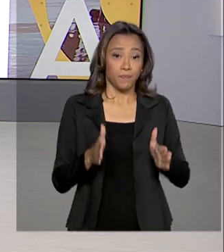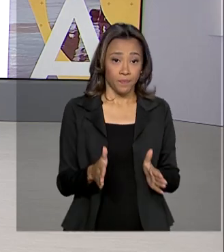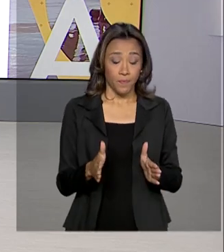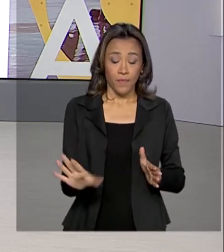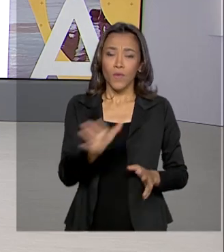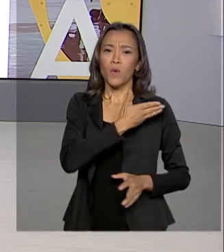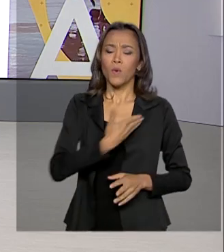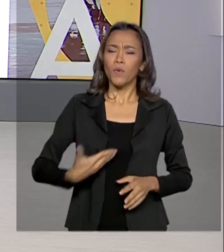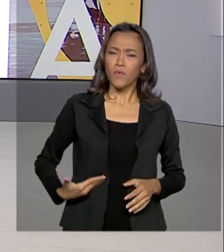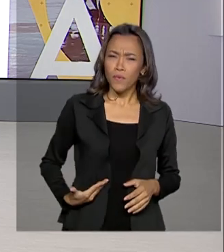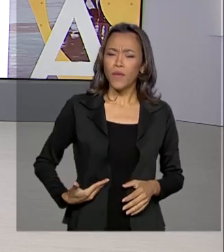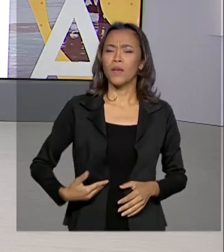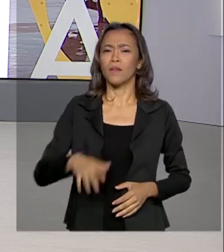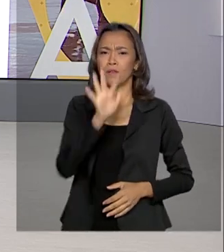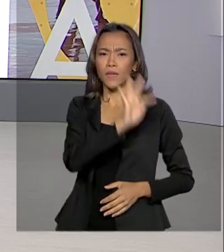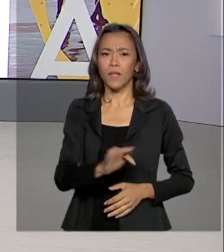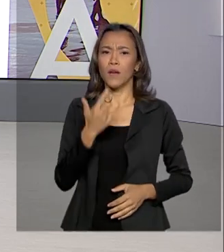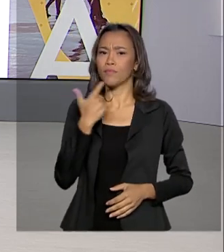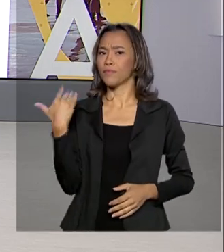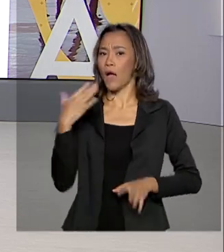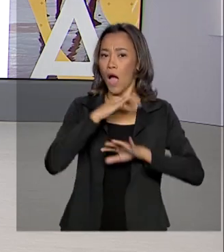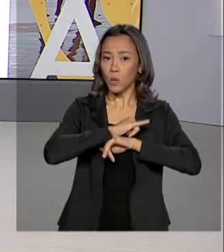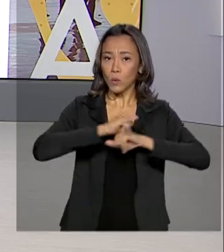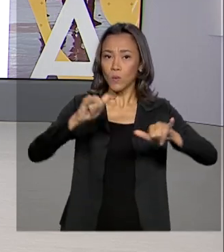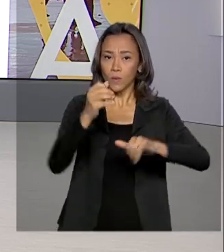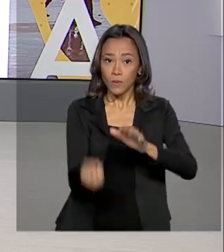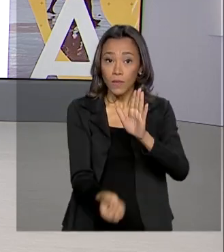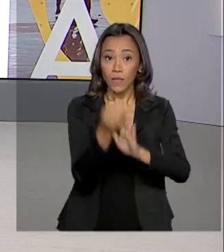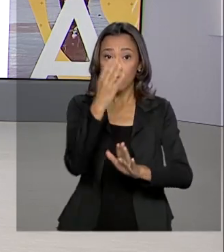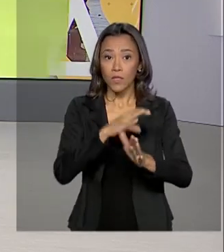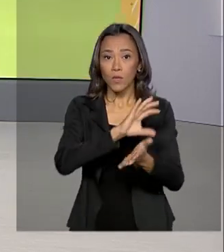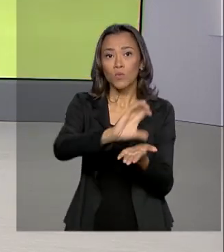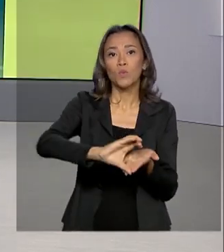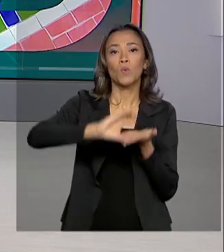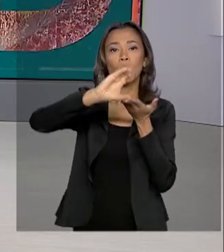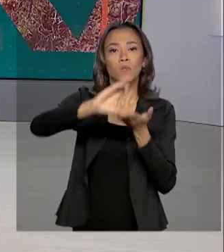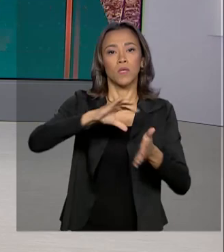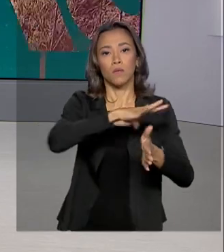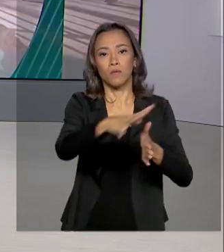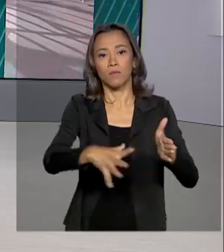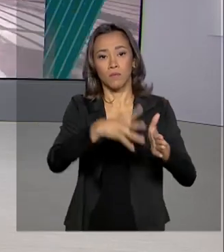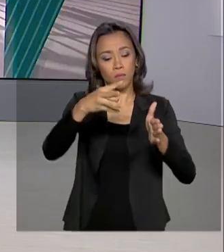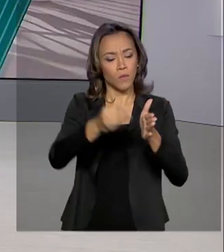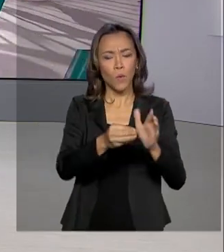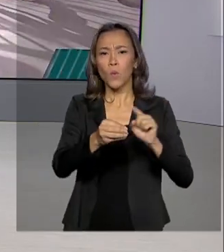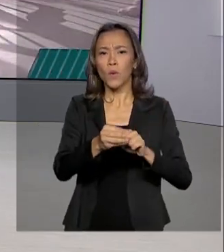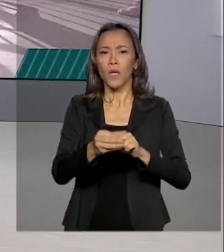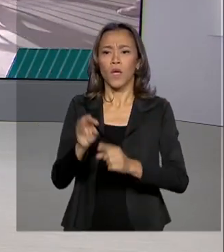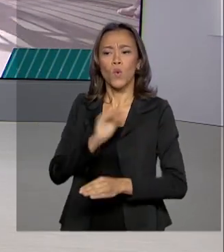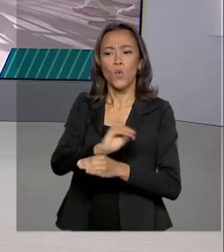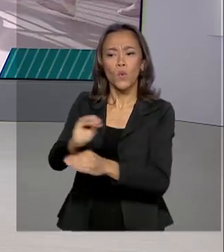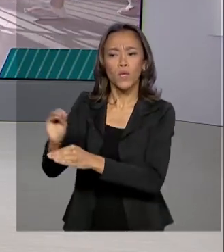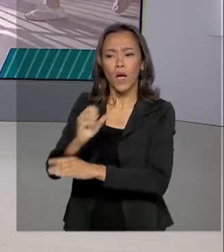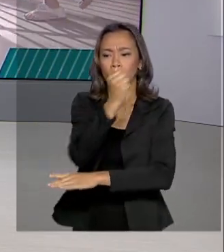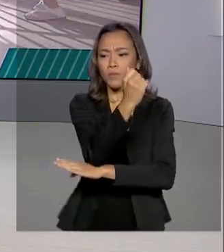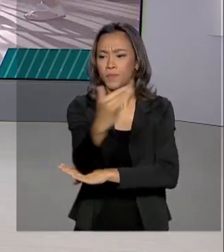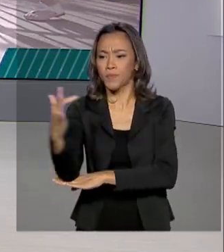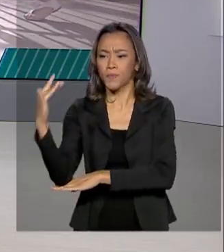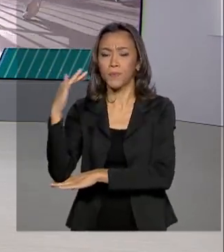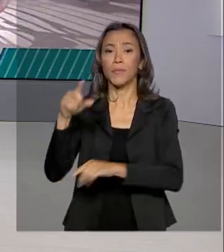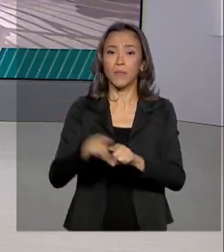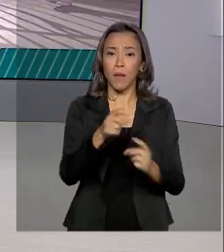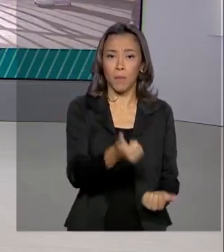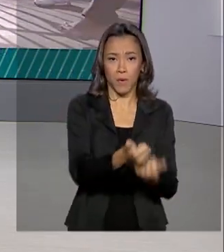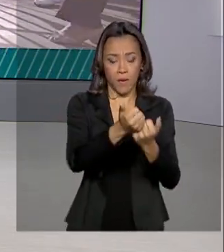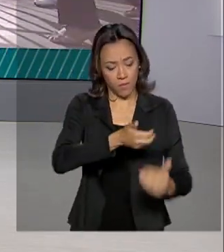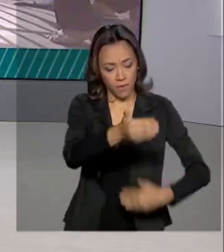O governo federal anunciou a criação do Conselho da Amazônia, que vai aliar preservação ambiental ao desenvolvimento da região.